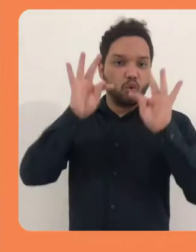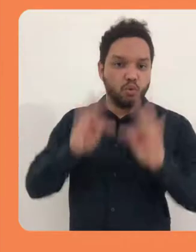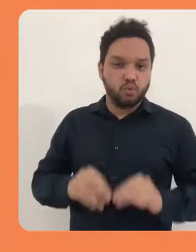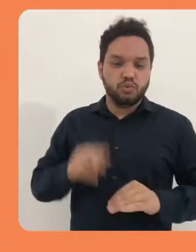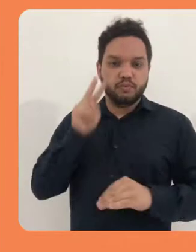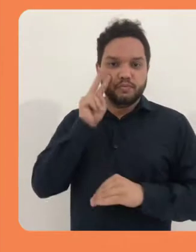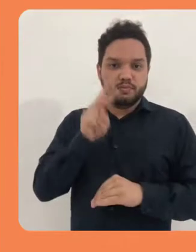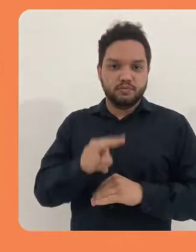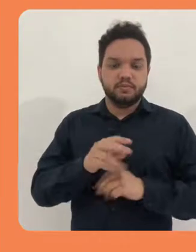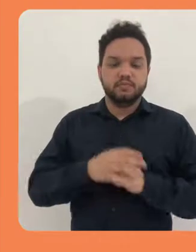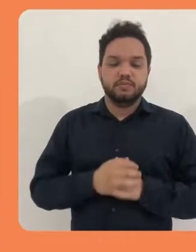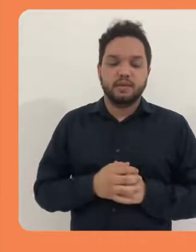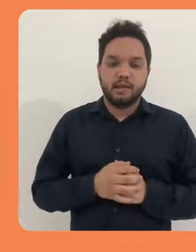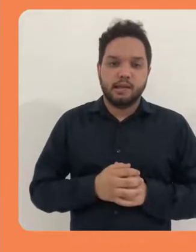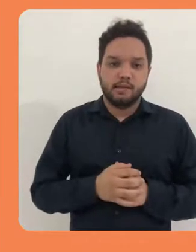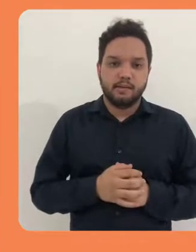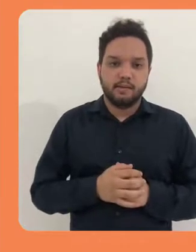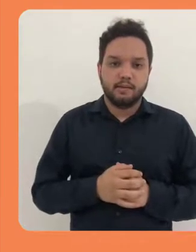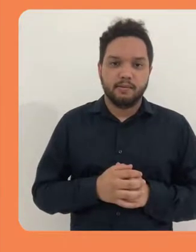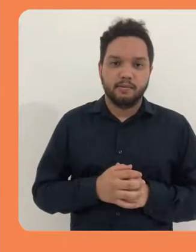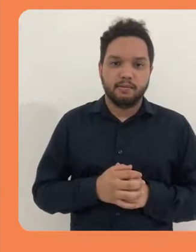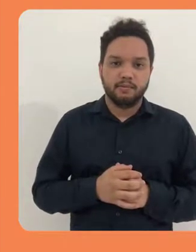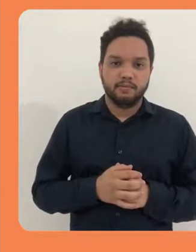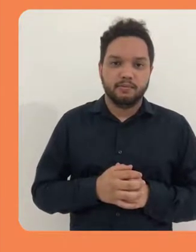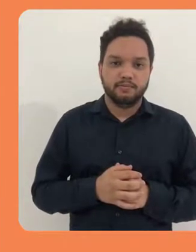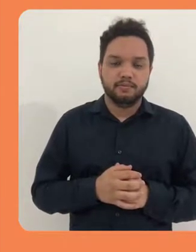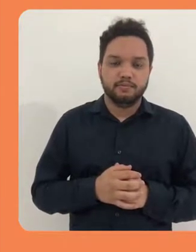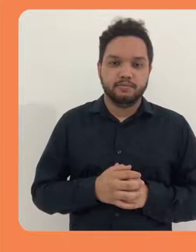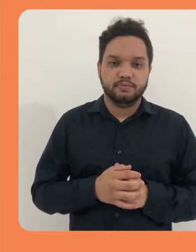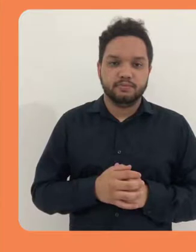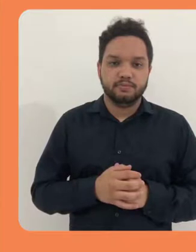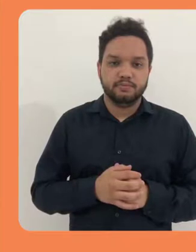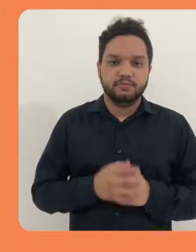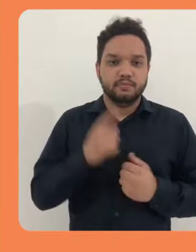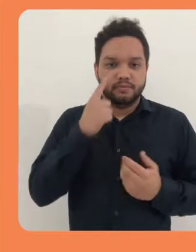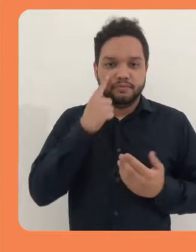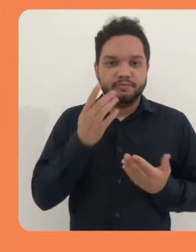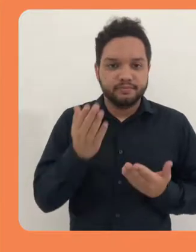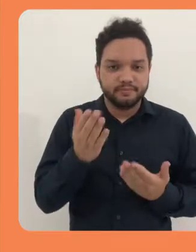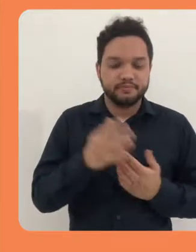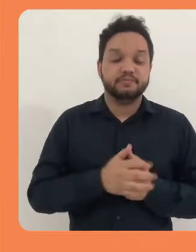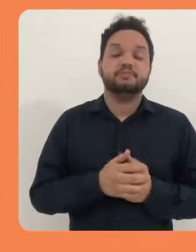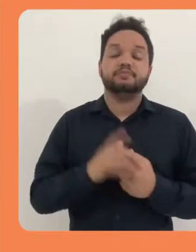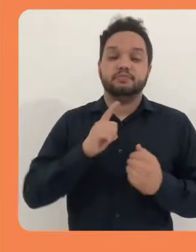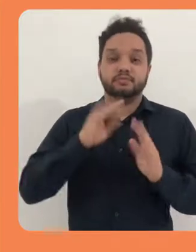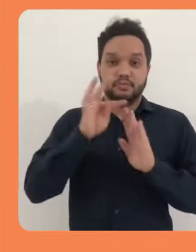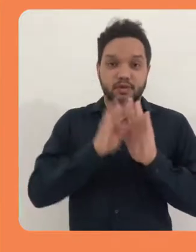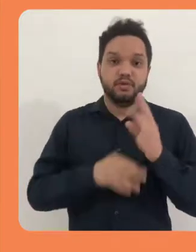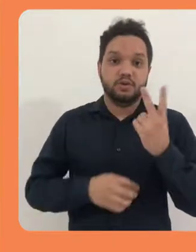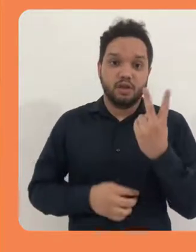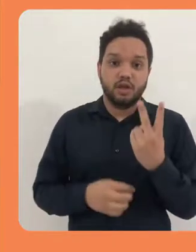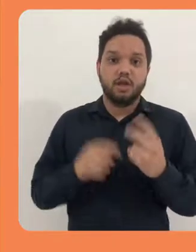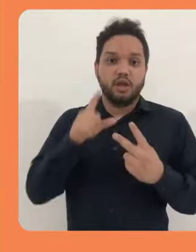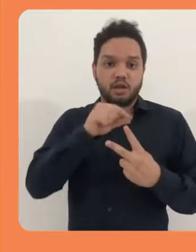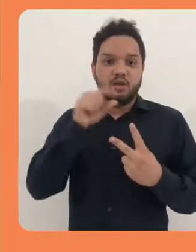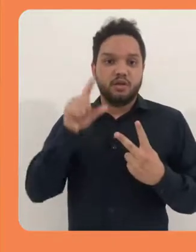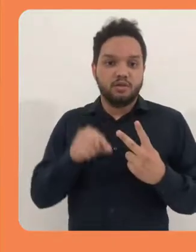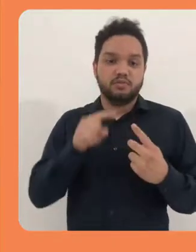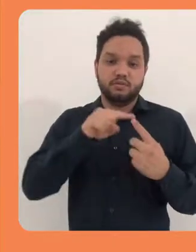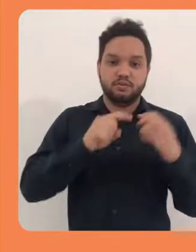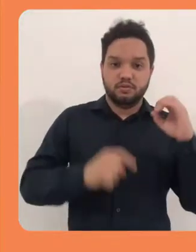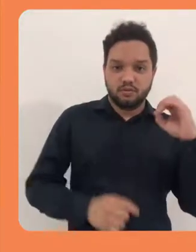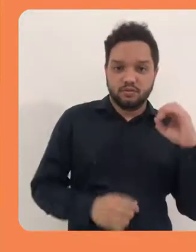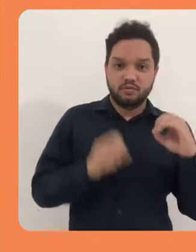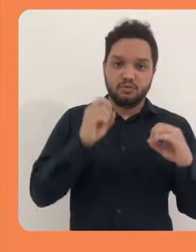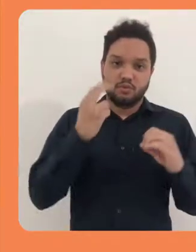conforme como está aqui. Então, o texto tem duas opções. Botão